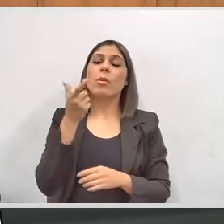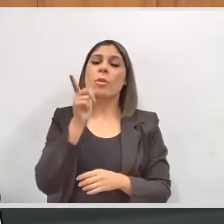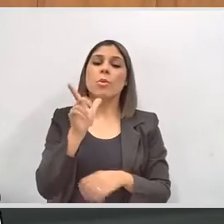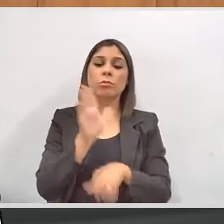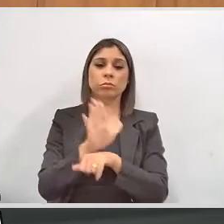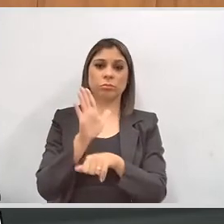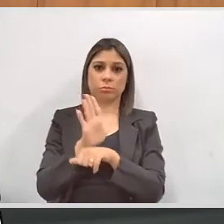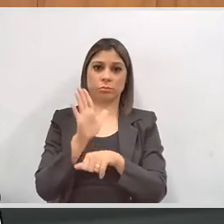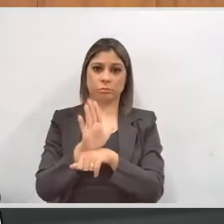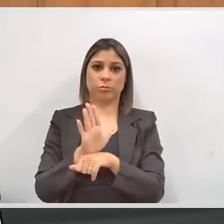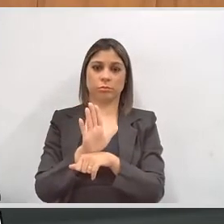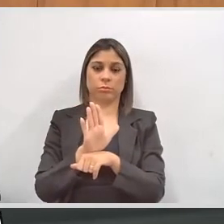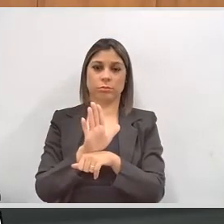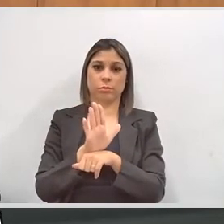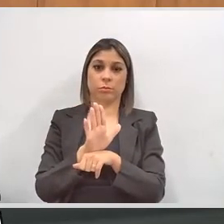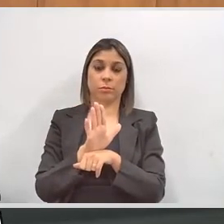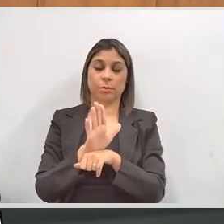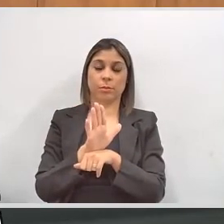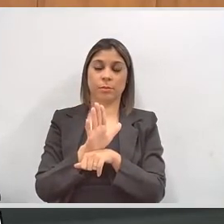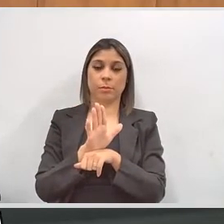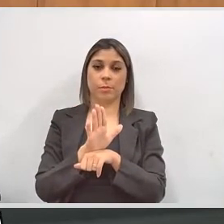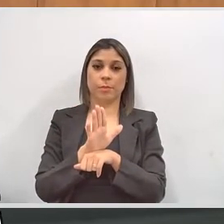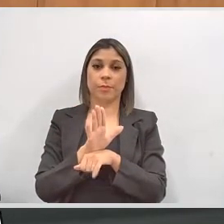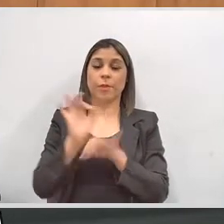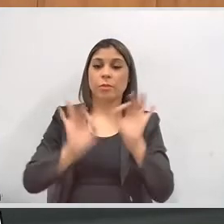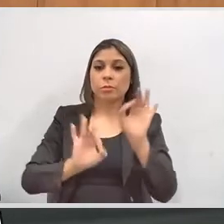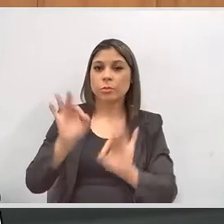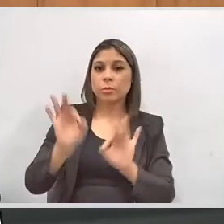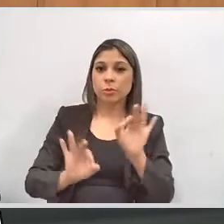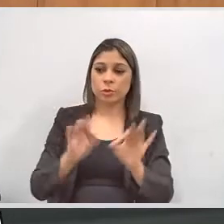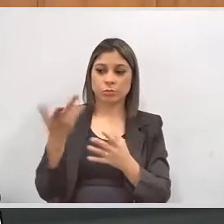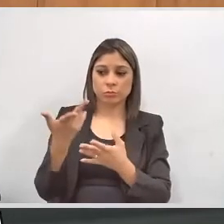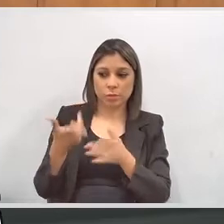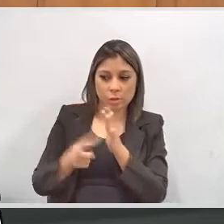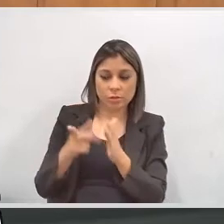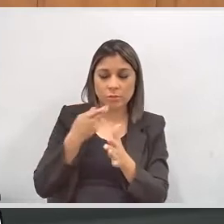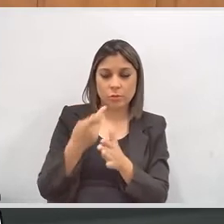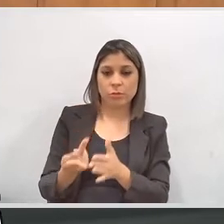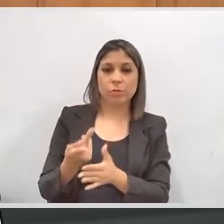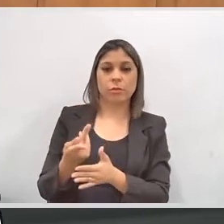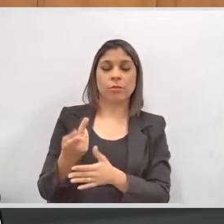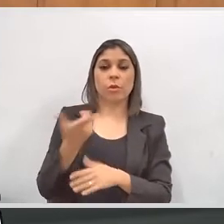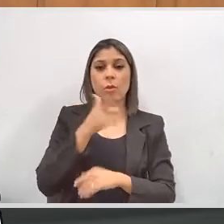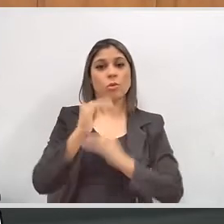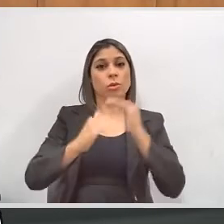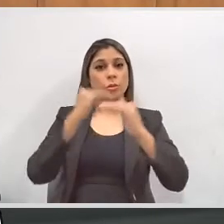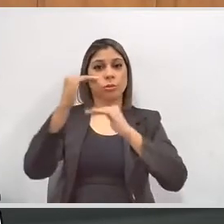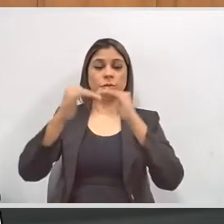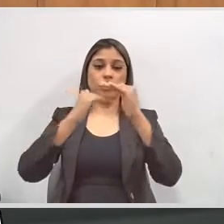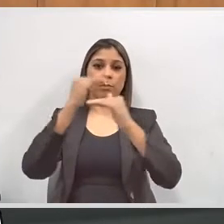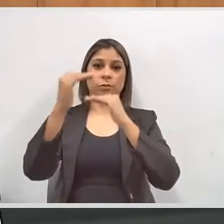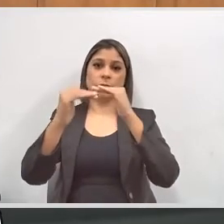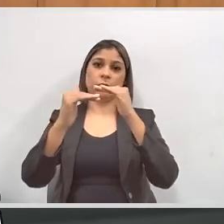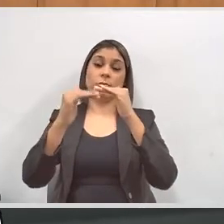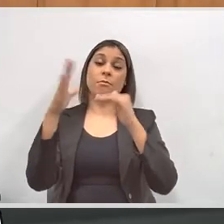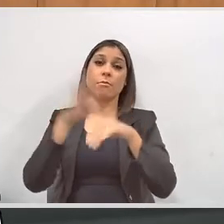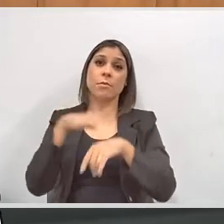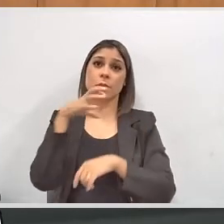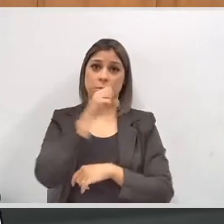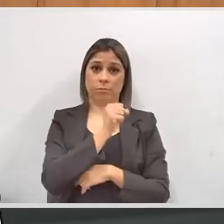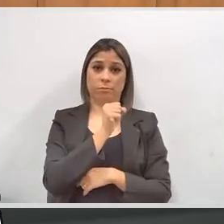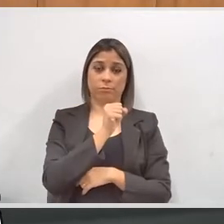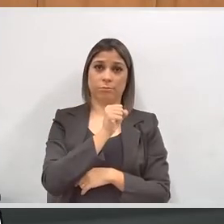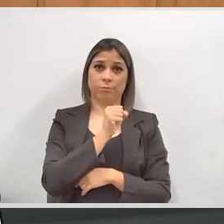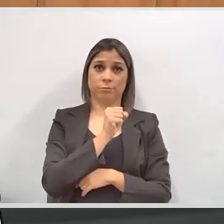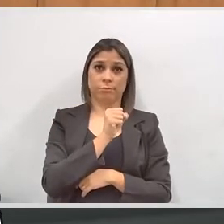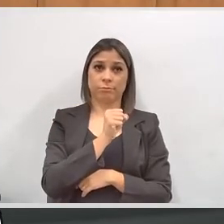contribuir o máximo possível para que esses planos de ação que a senhora disse se desenvolvam de uma maneira mais